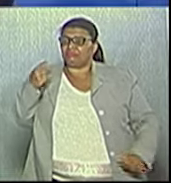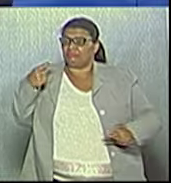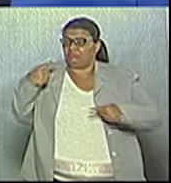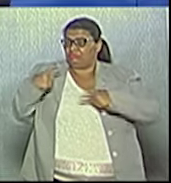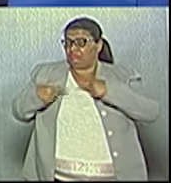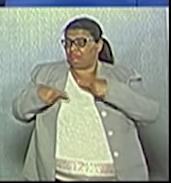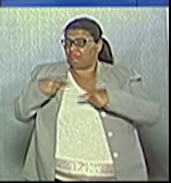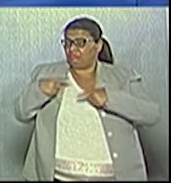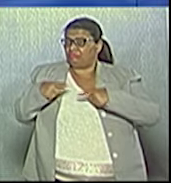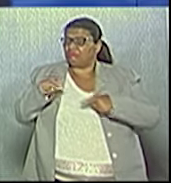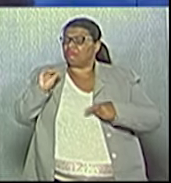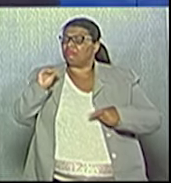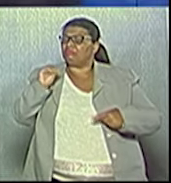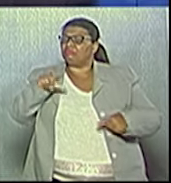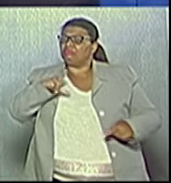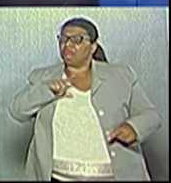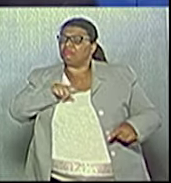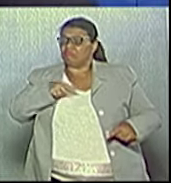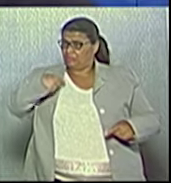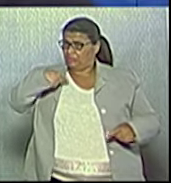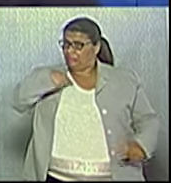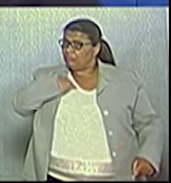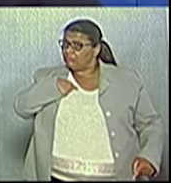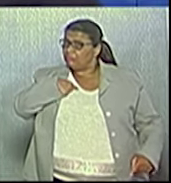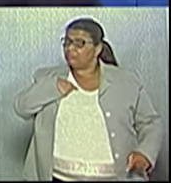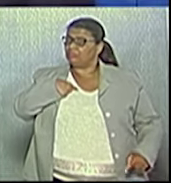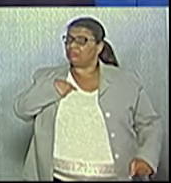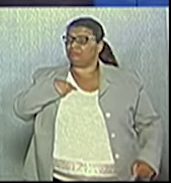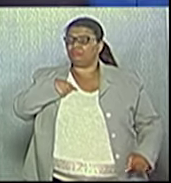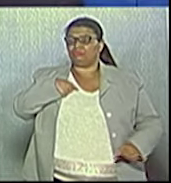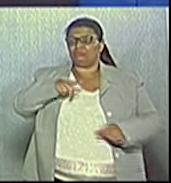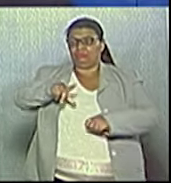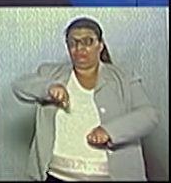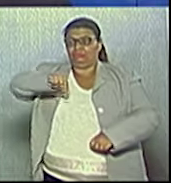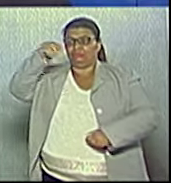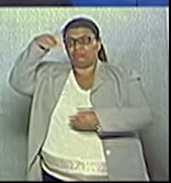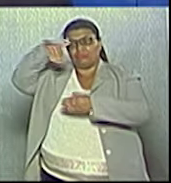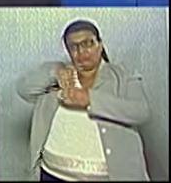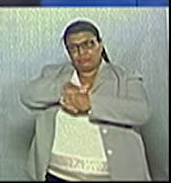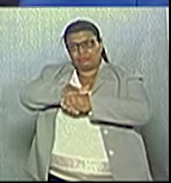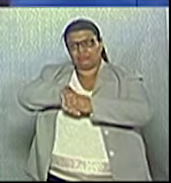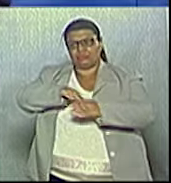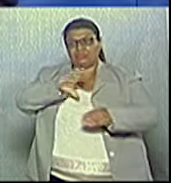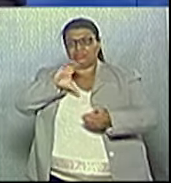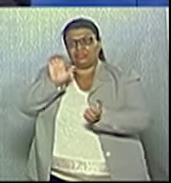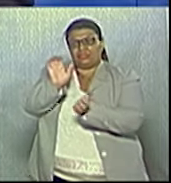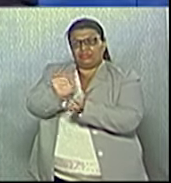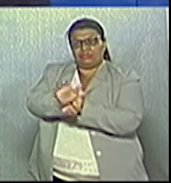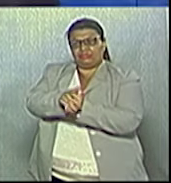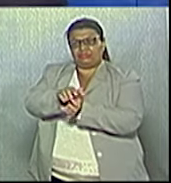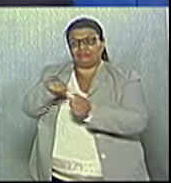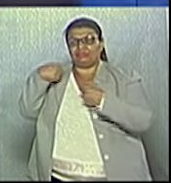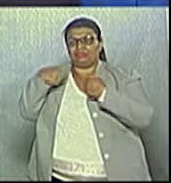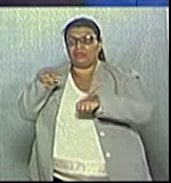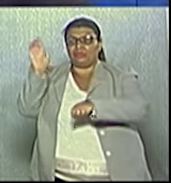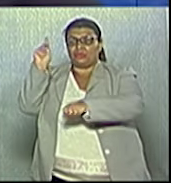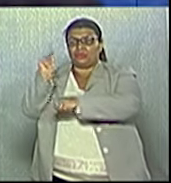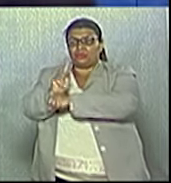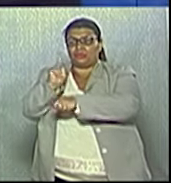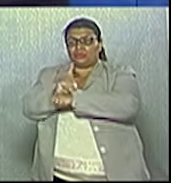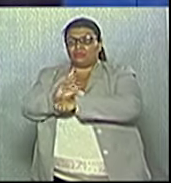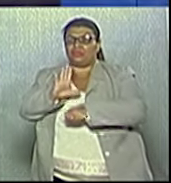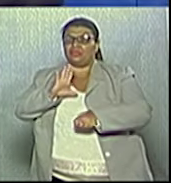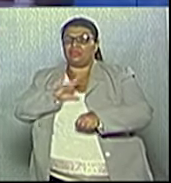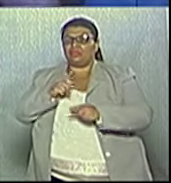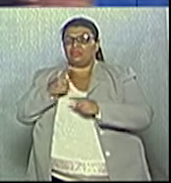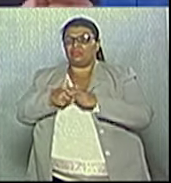quem vai ter. Sou eu, se for eleito prefeito dessa cidade. Eu vou ter que cuidar da saúde. Porque faz